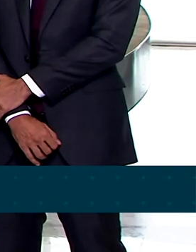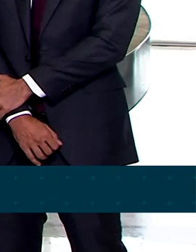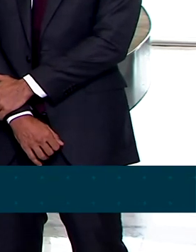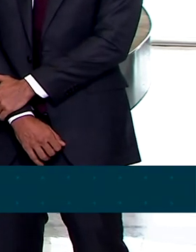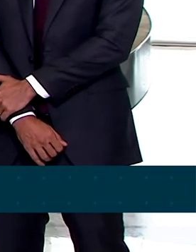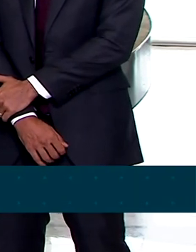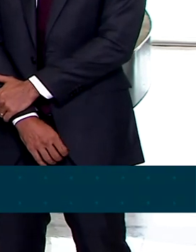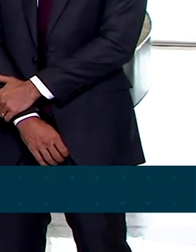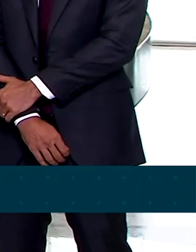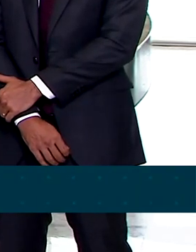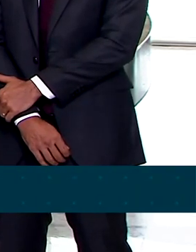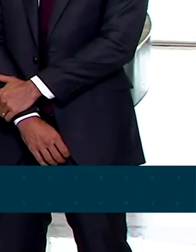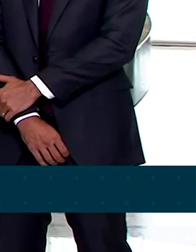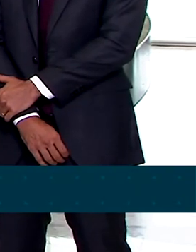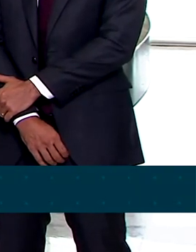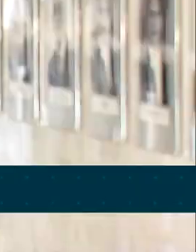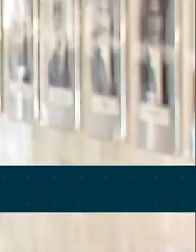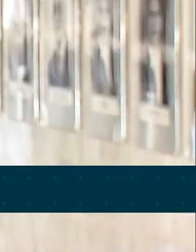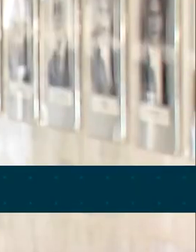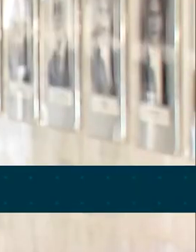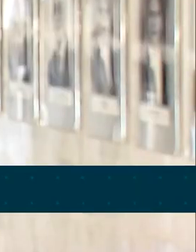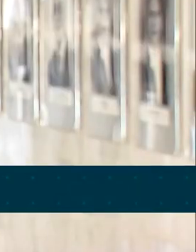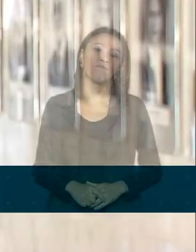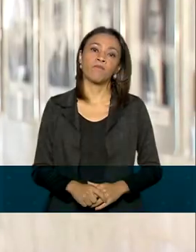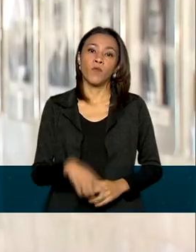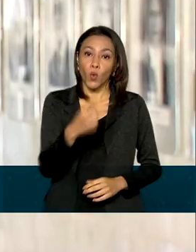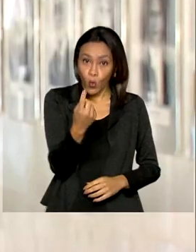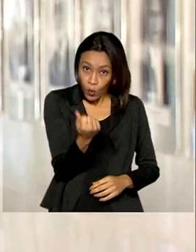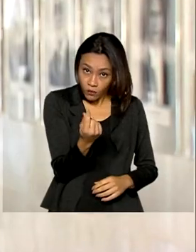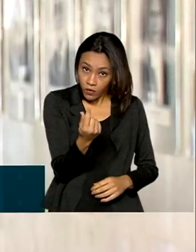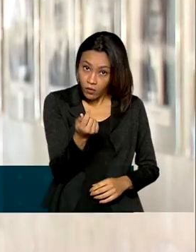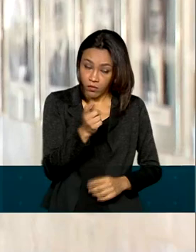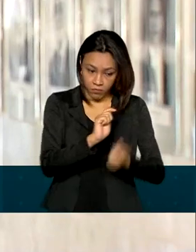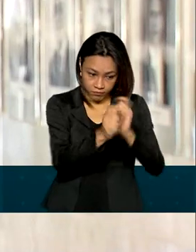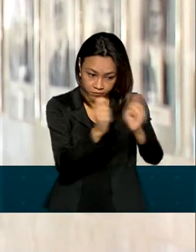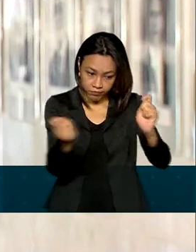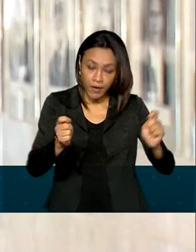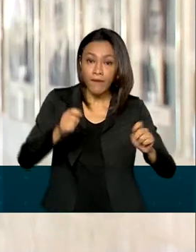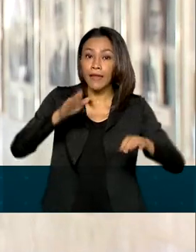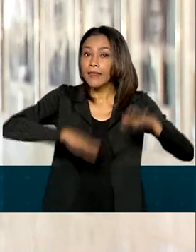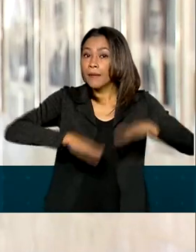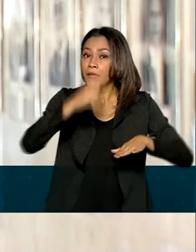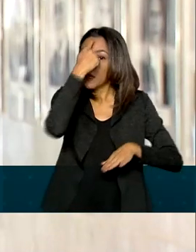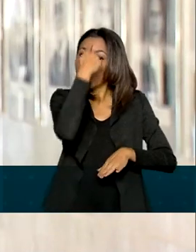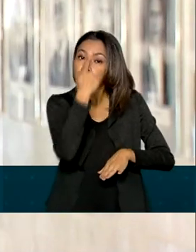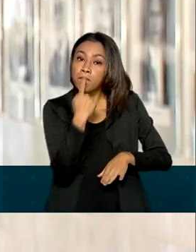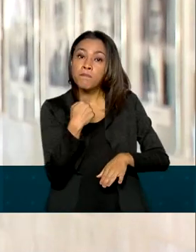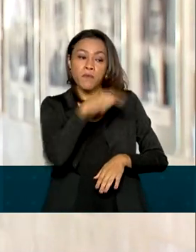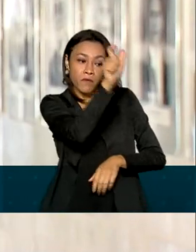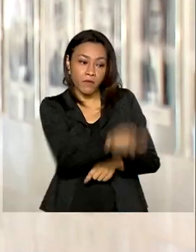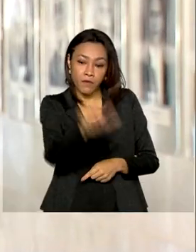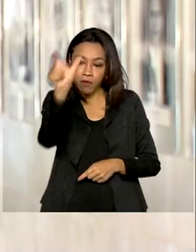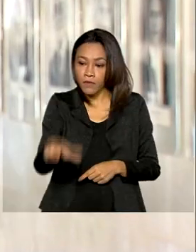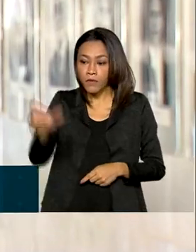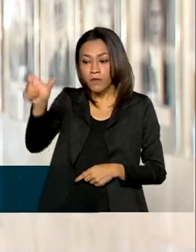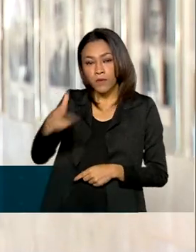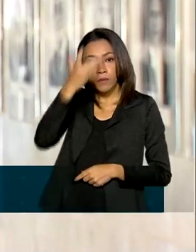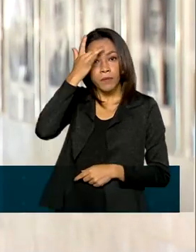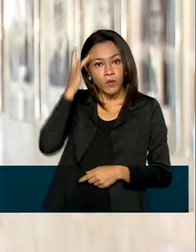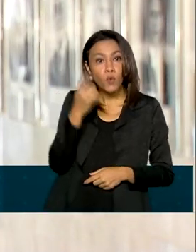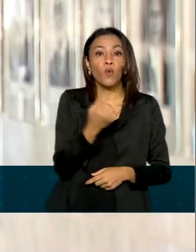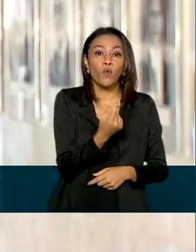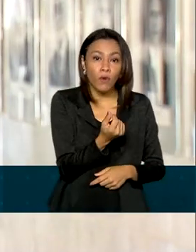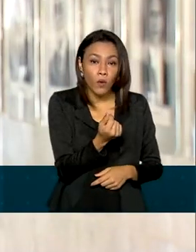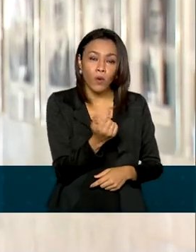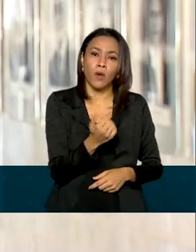e teve uma inserção digital. O valor do auxílio a ser pago depende do perfil do beneficiário. O valor médio